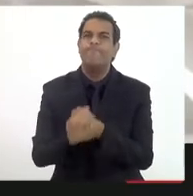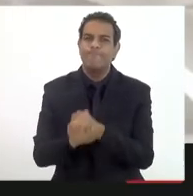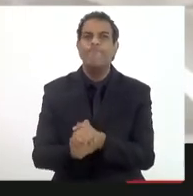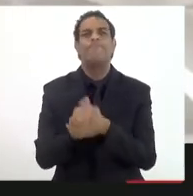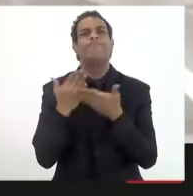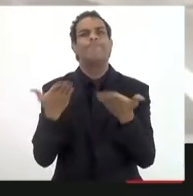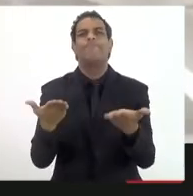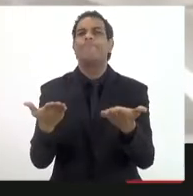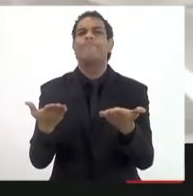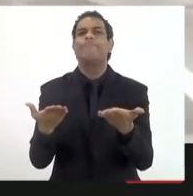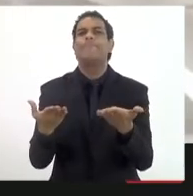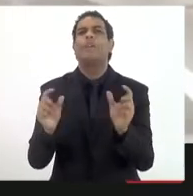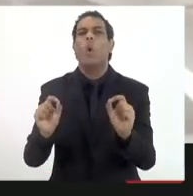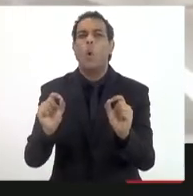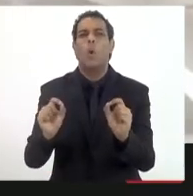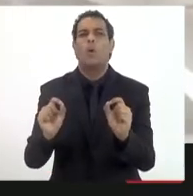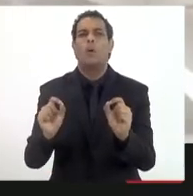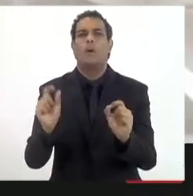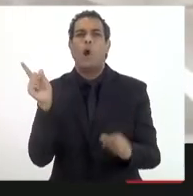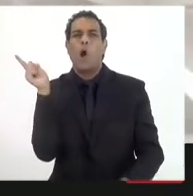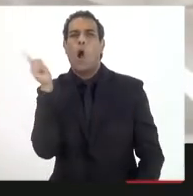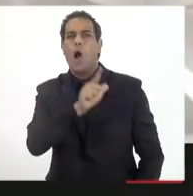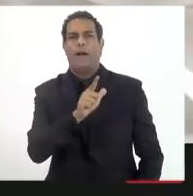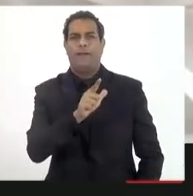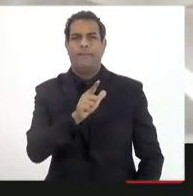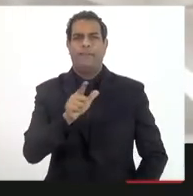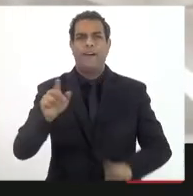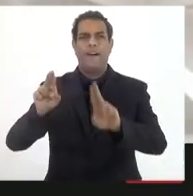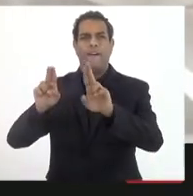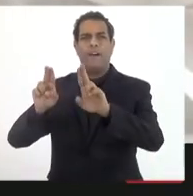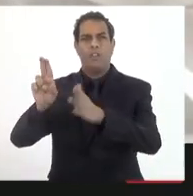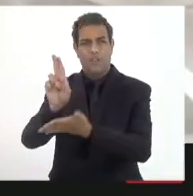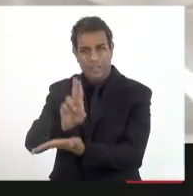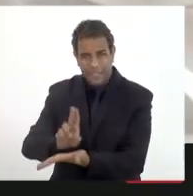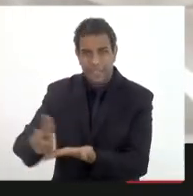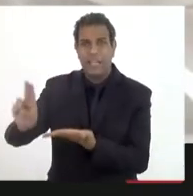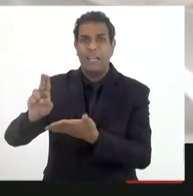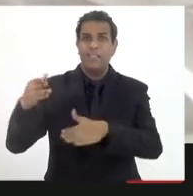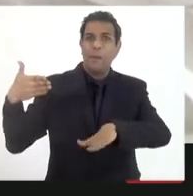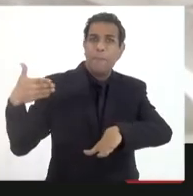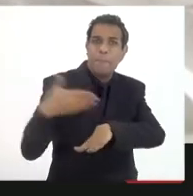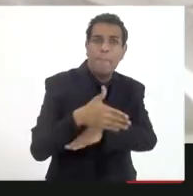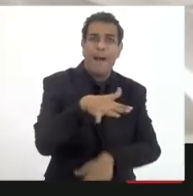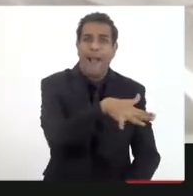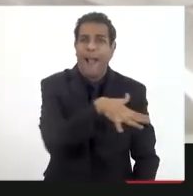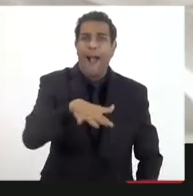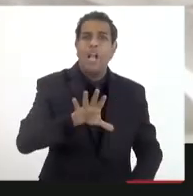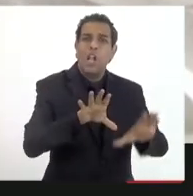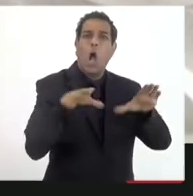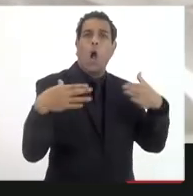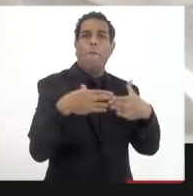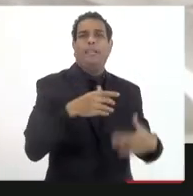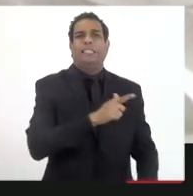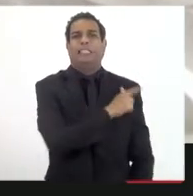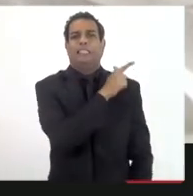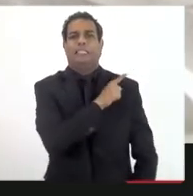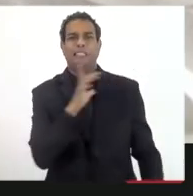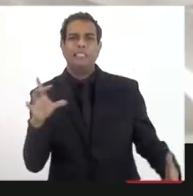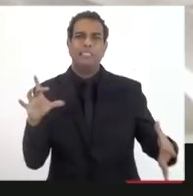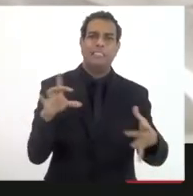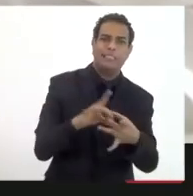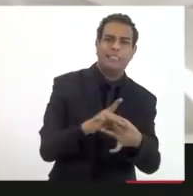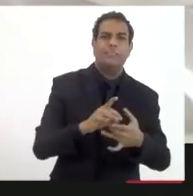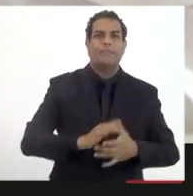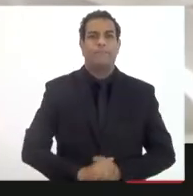entendimento da participação direta das universidades. Ainda que não possamos ter